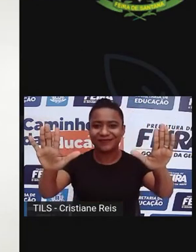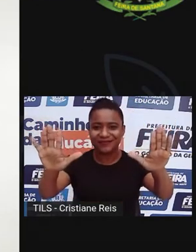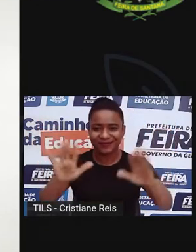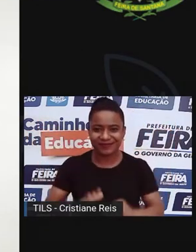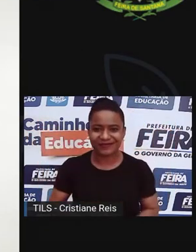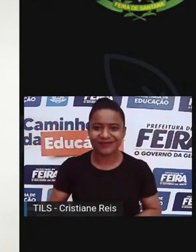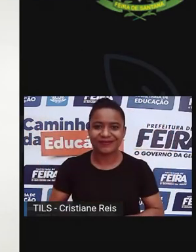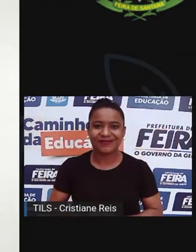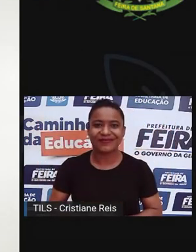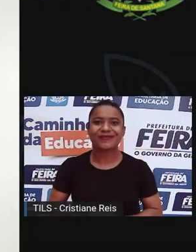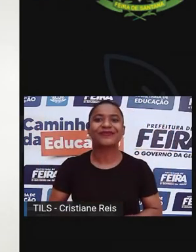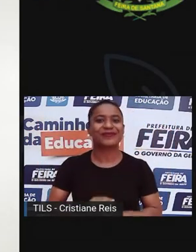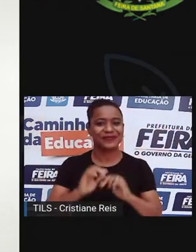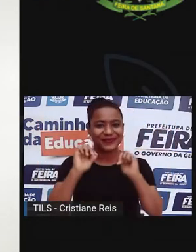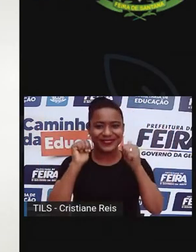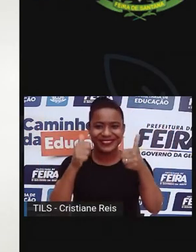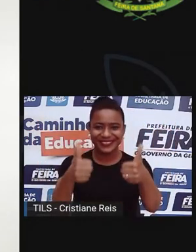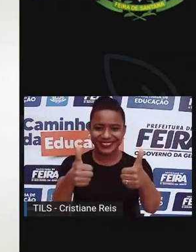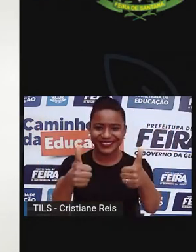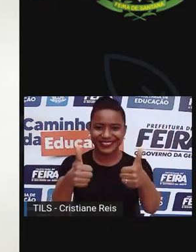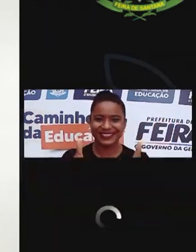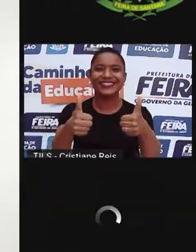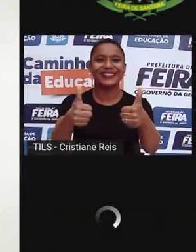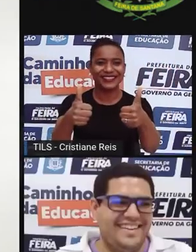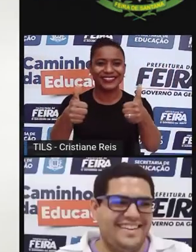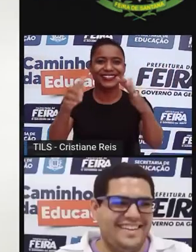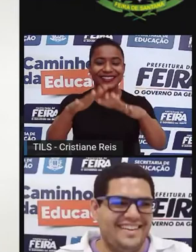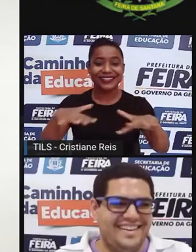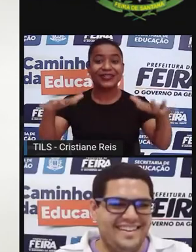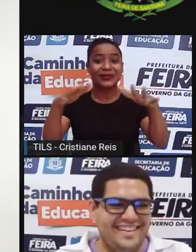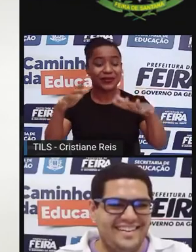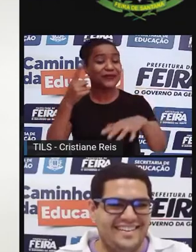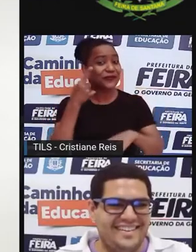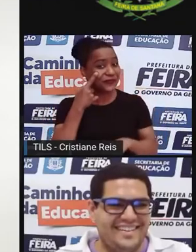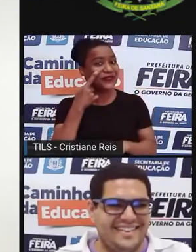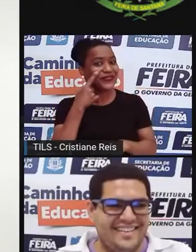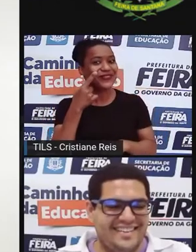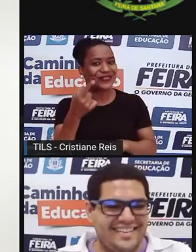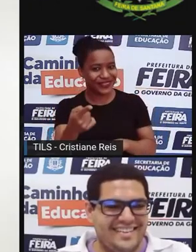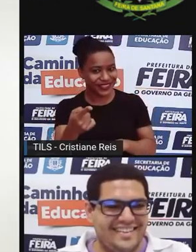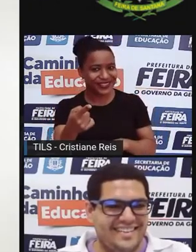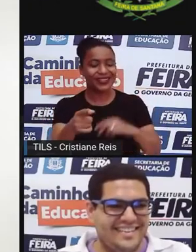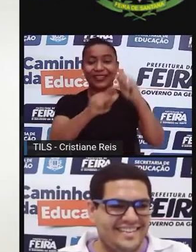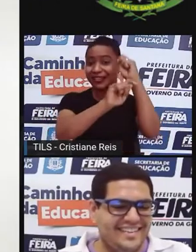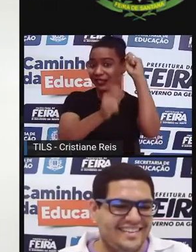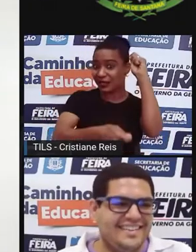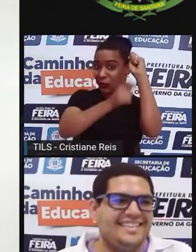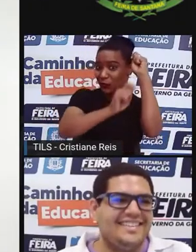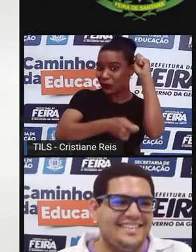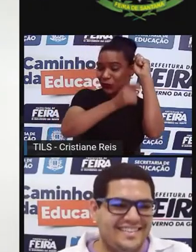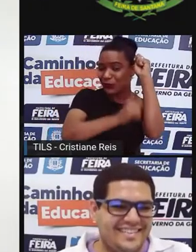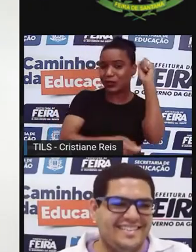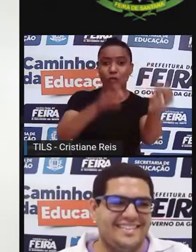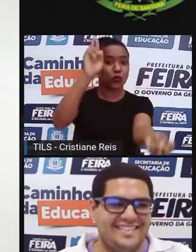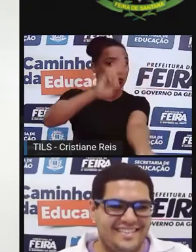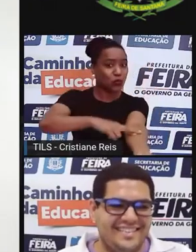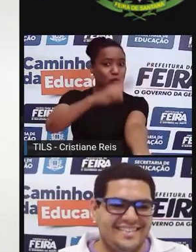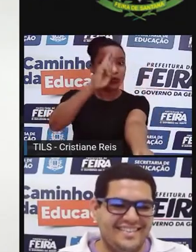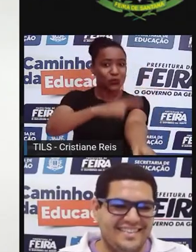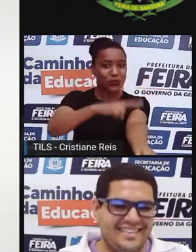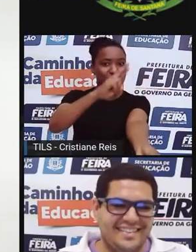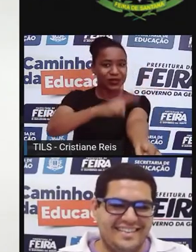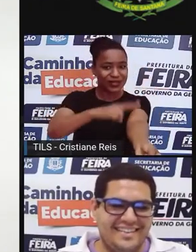Paraná Aê, pessoal Essa é um pouco da musicalidade Da